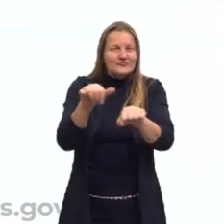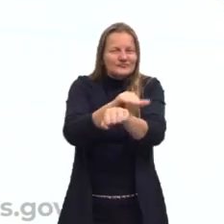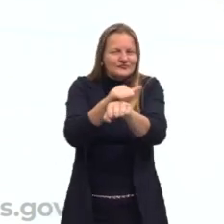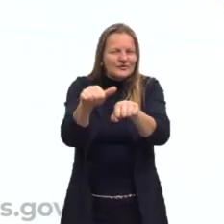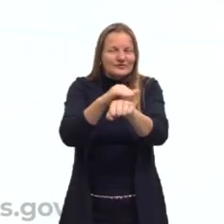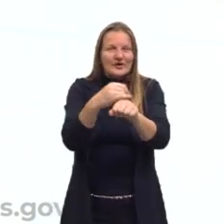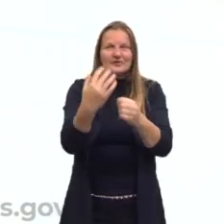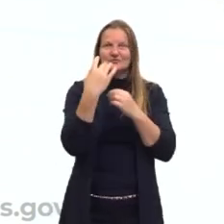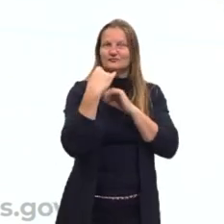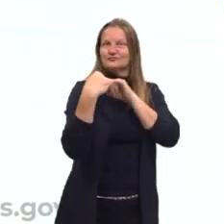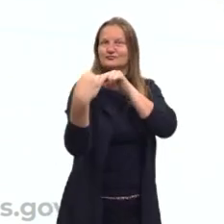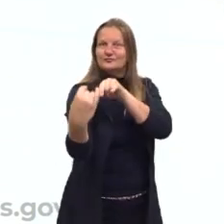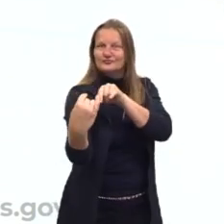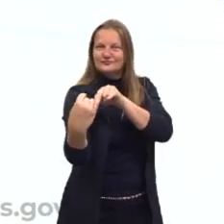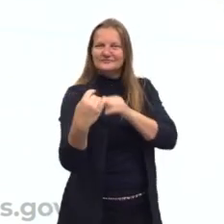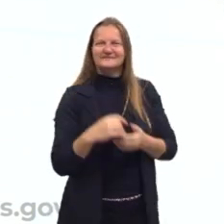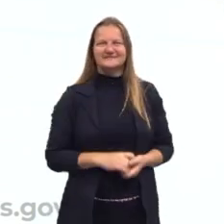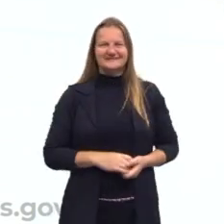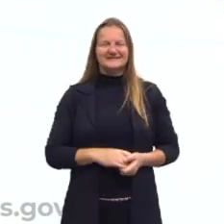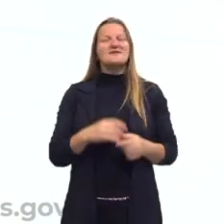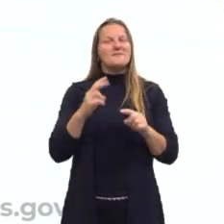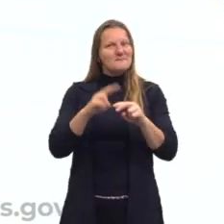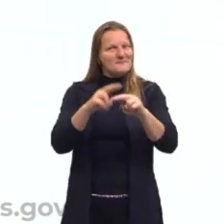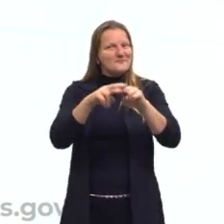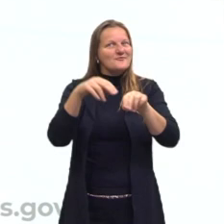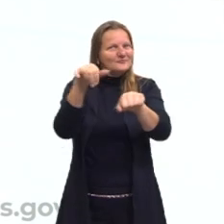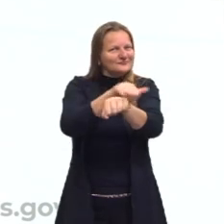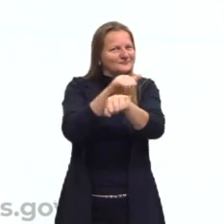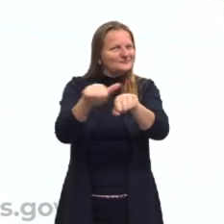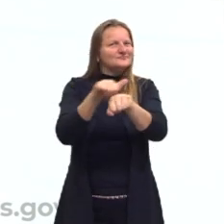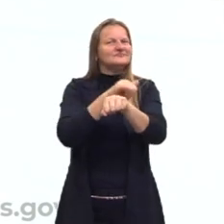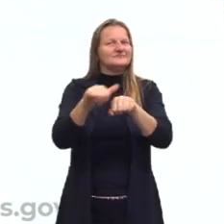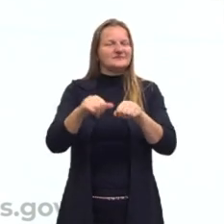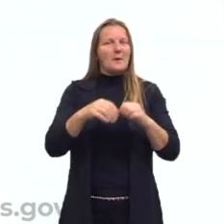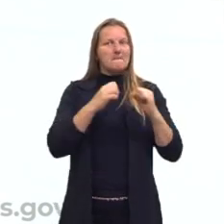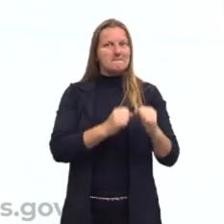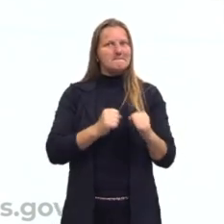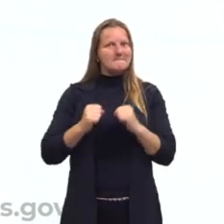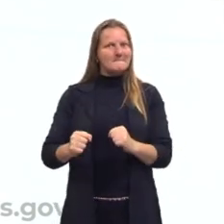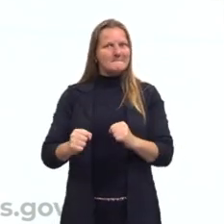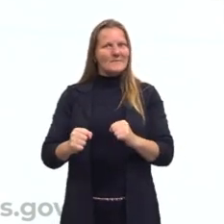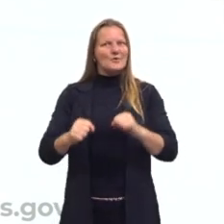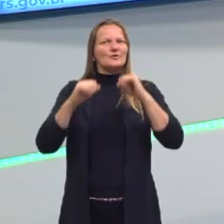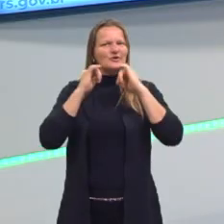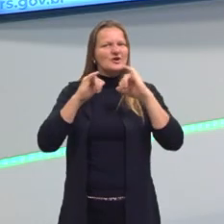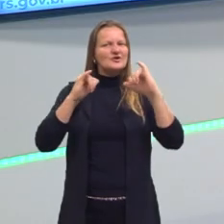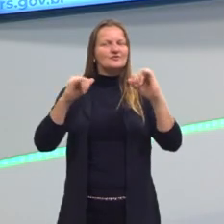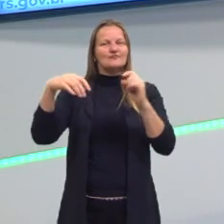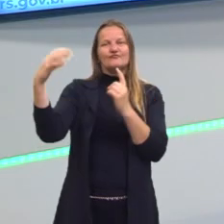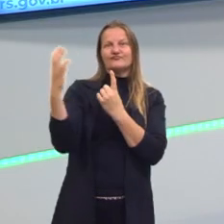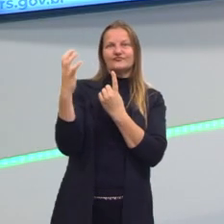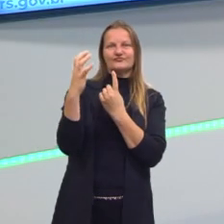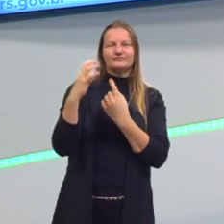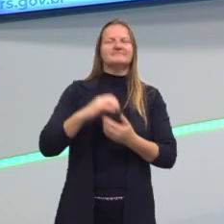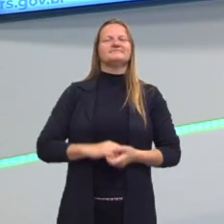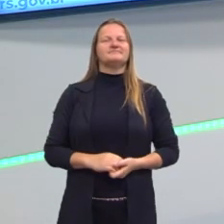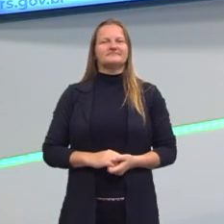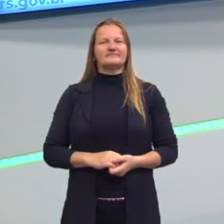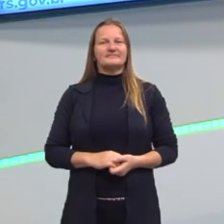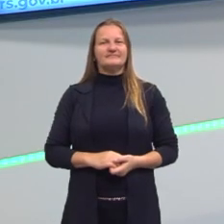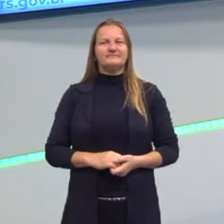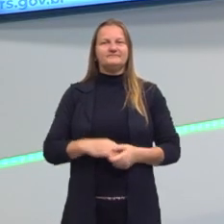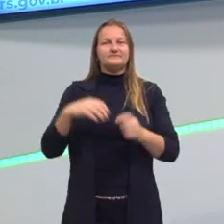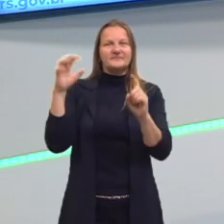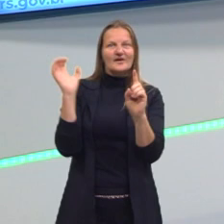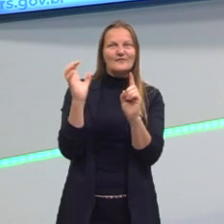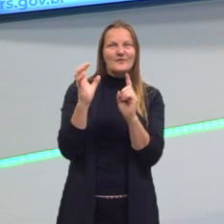oferecido, né? E isso tem relação com esse poder de influência, tá? É a